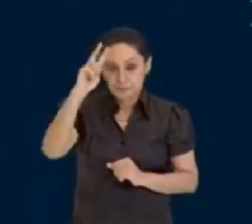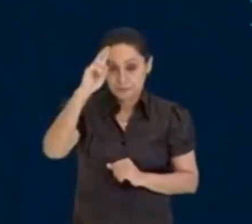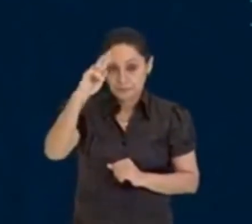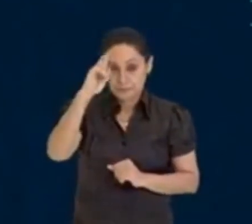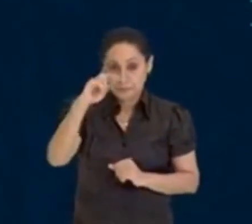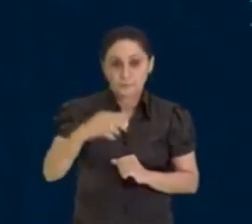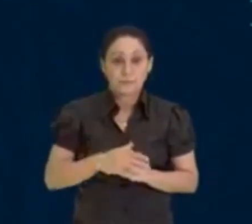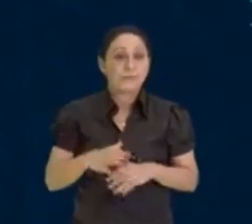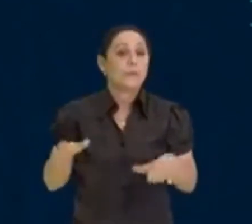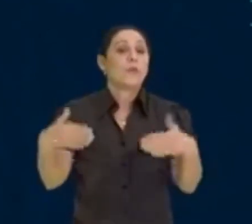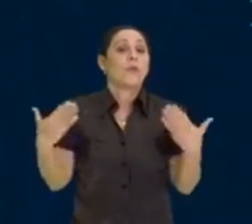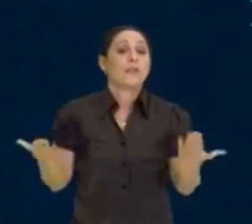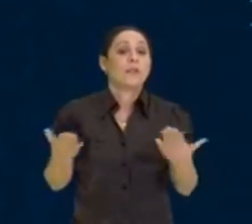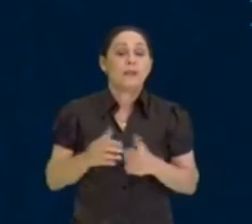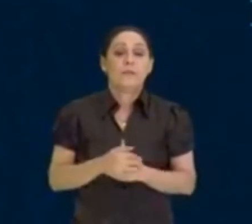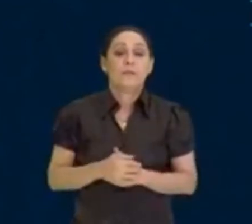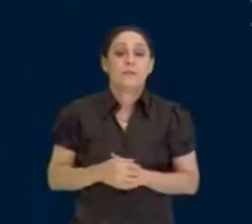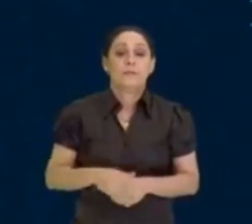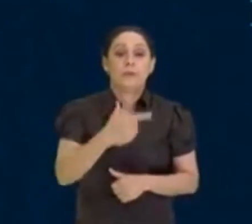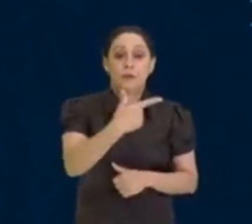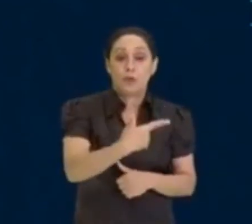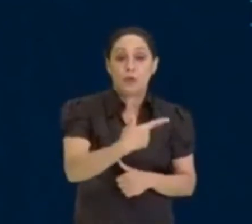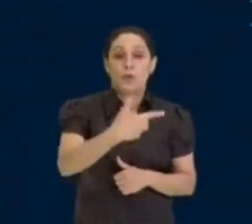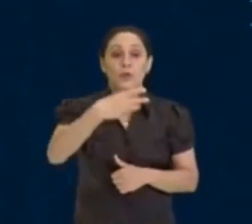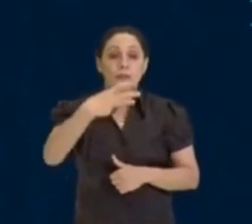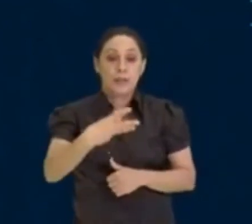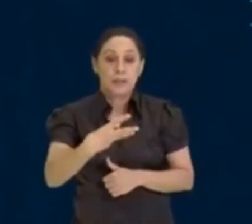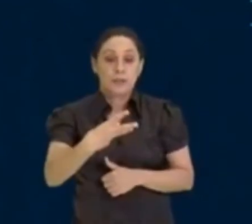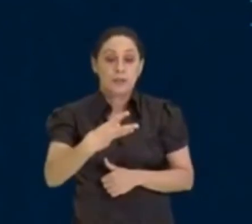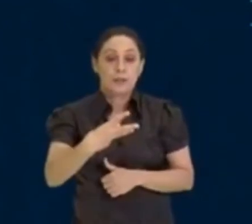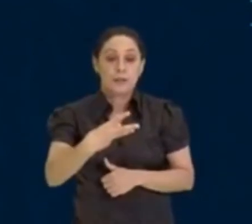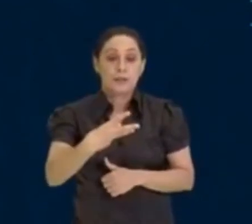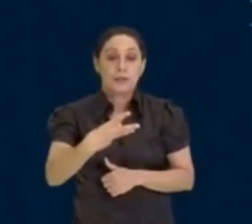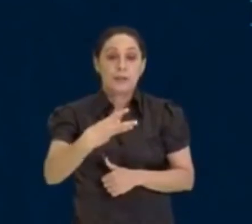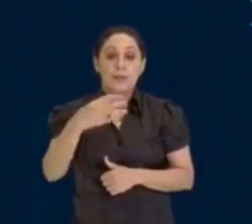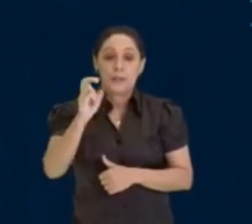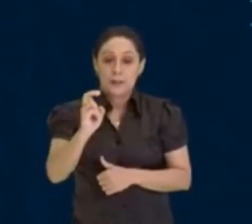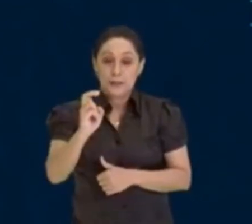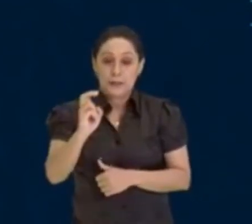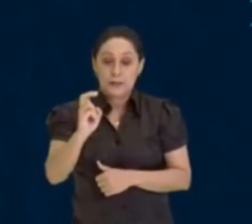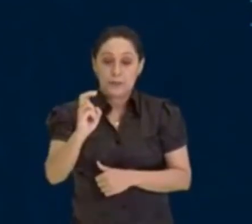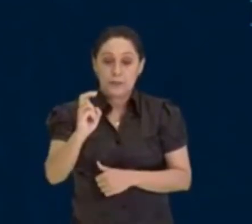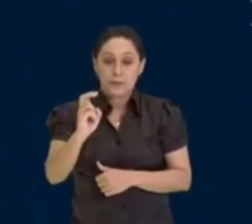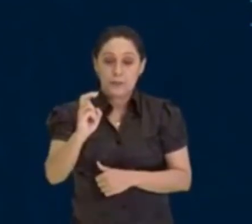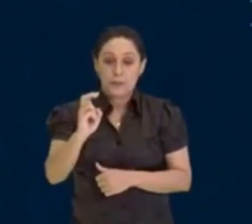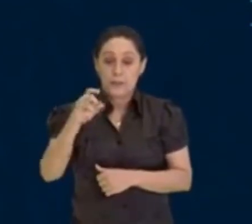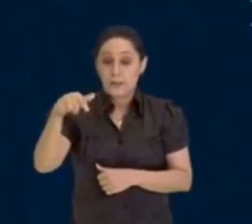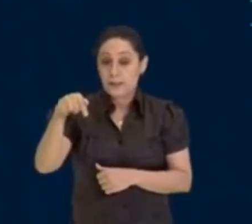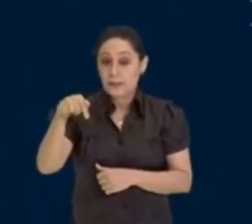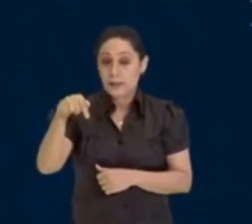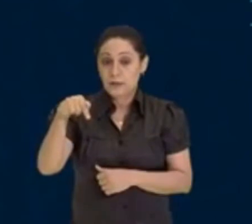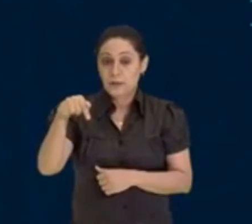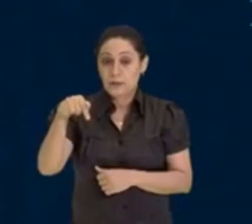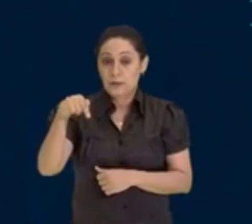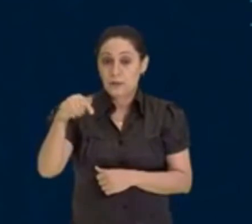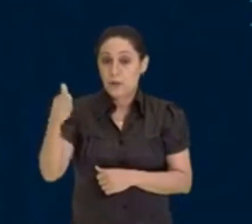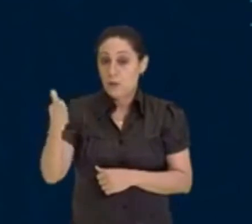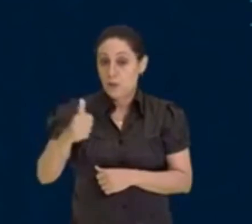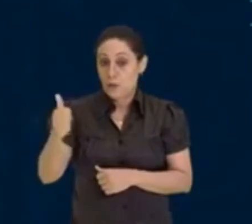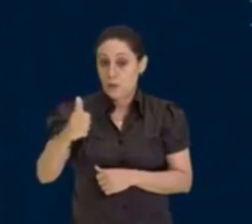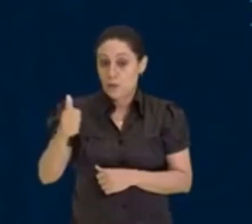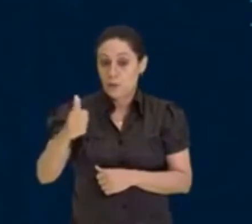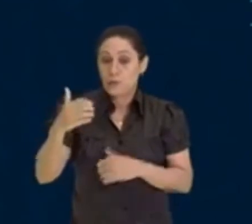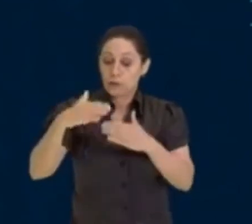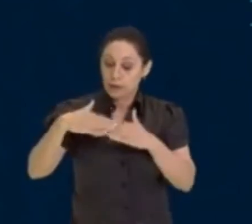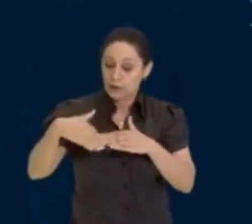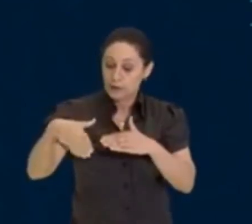quais são os primos? O 2, 3, 5, 7, 11, e